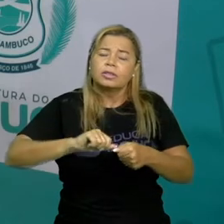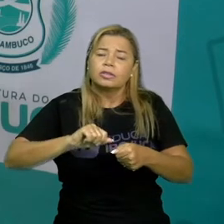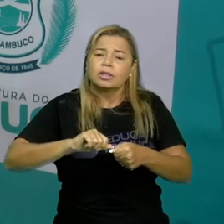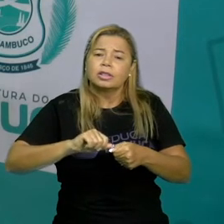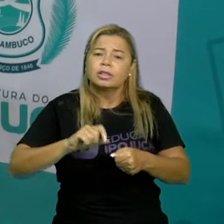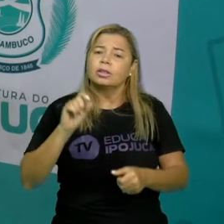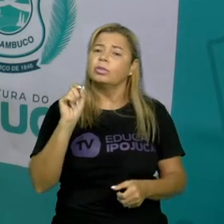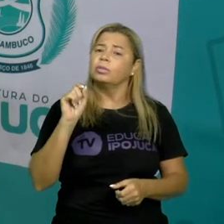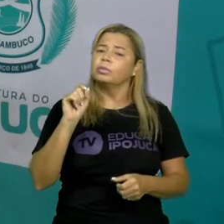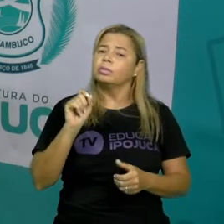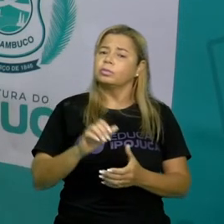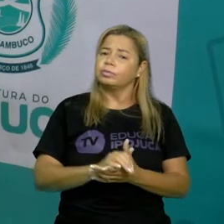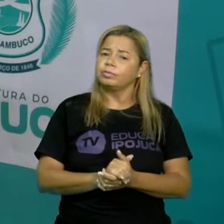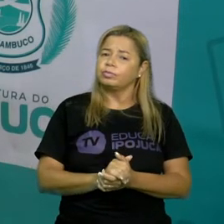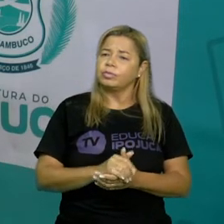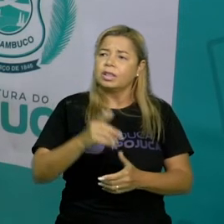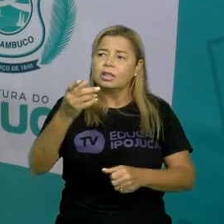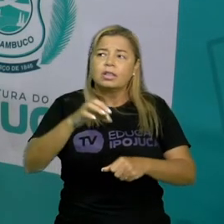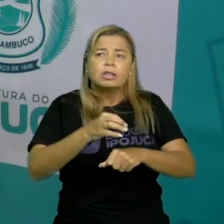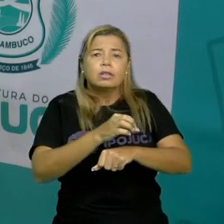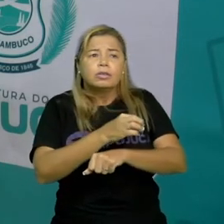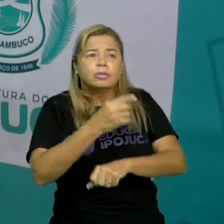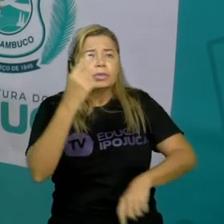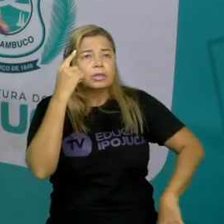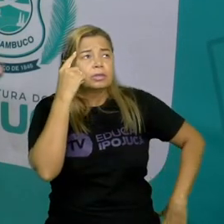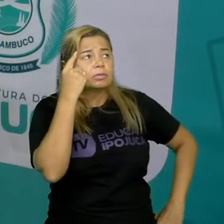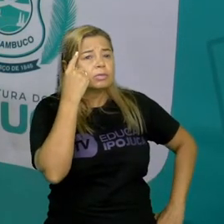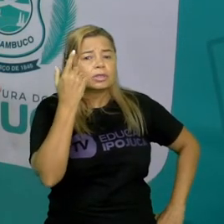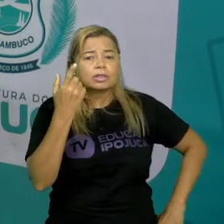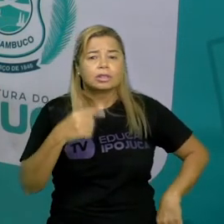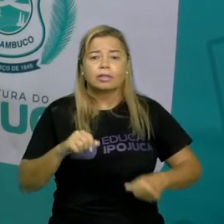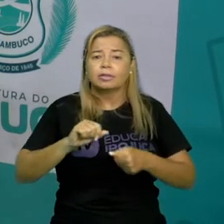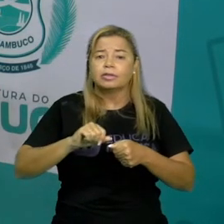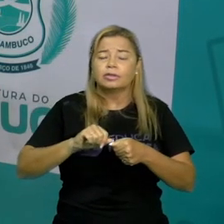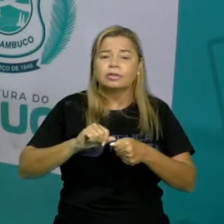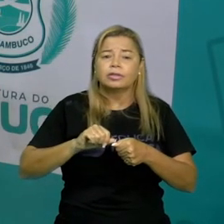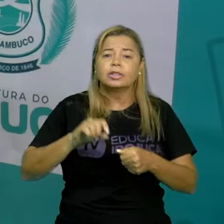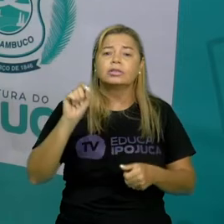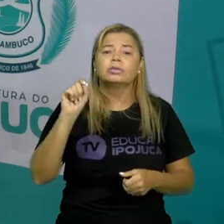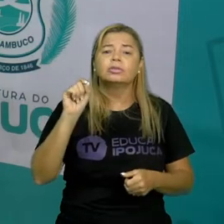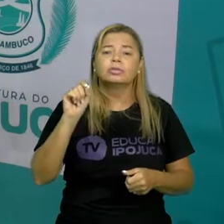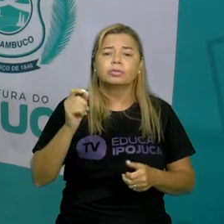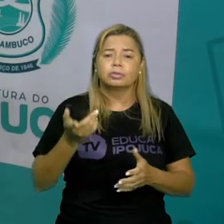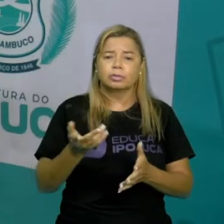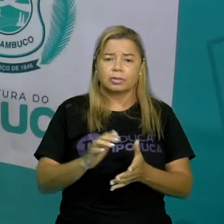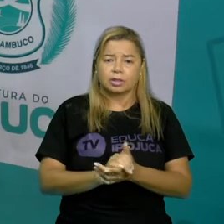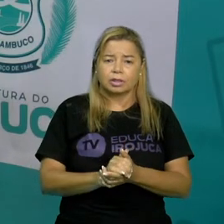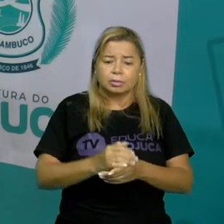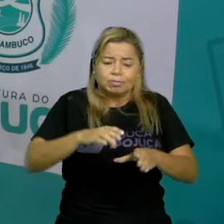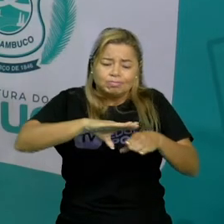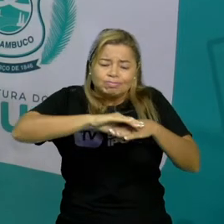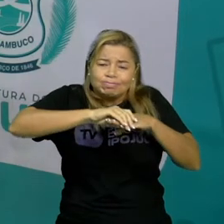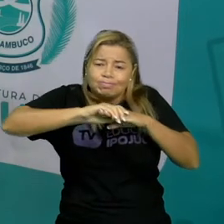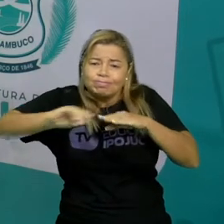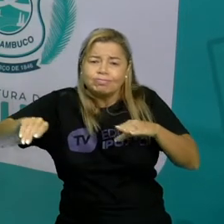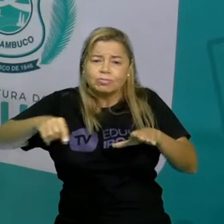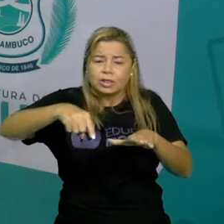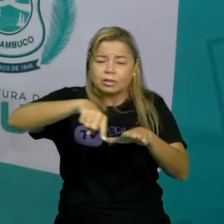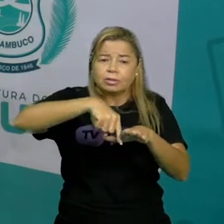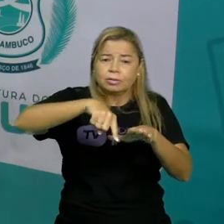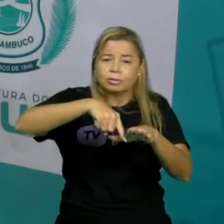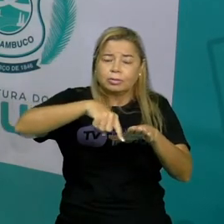quando perguntar assim se eu fosse a formiguinha o que eu ia fazer? para conseguir levar o meu pé